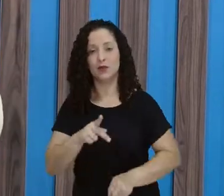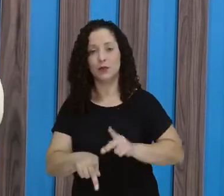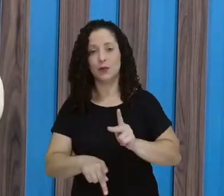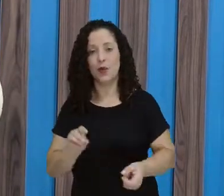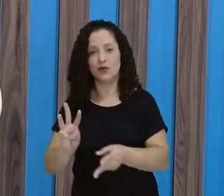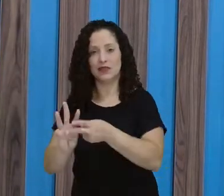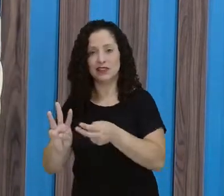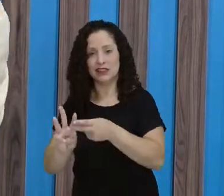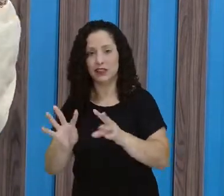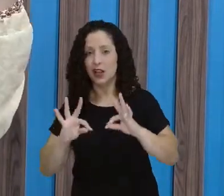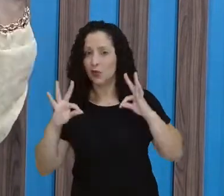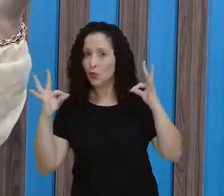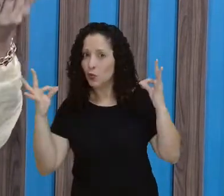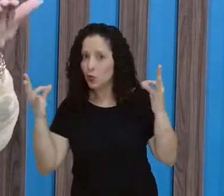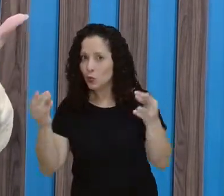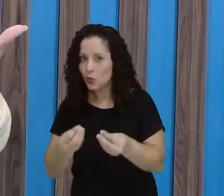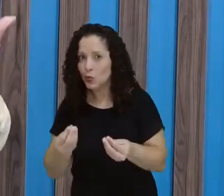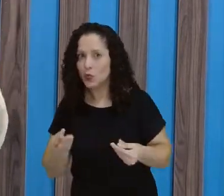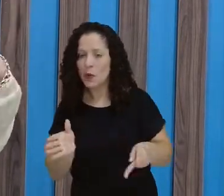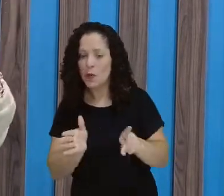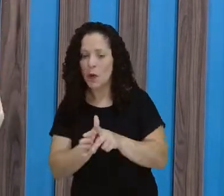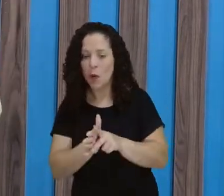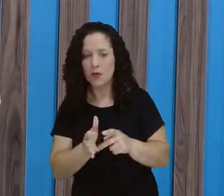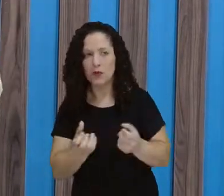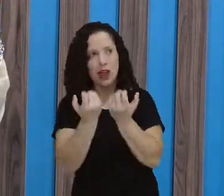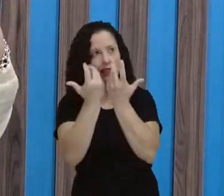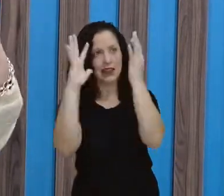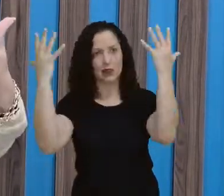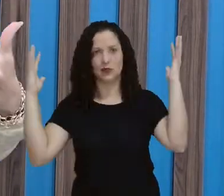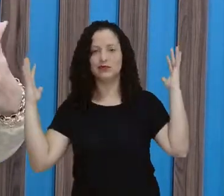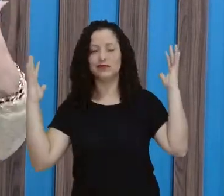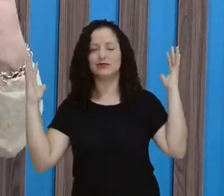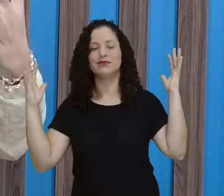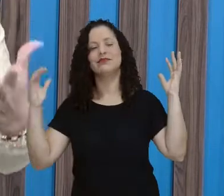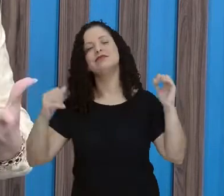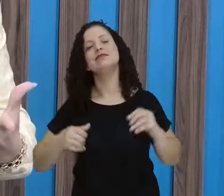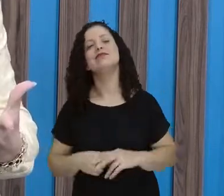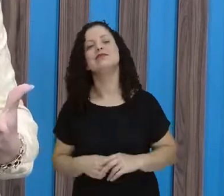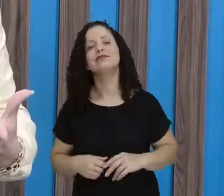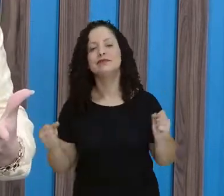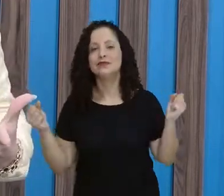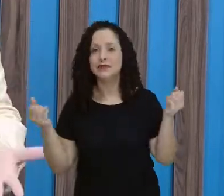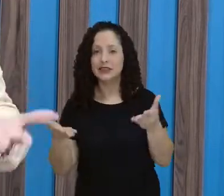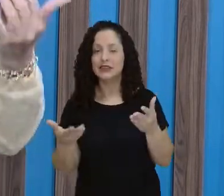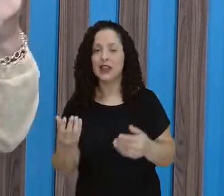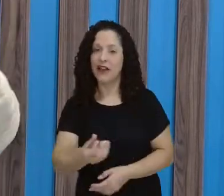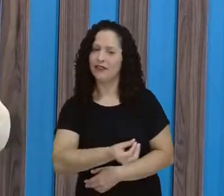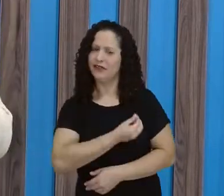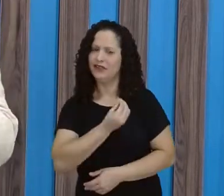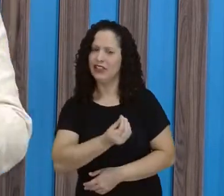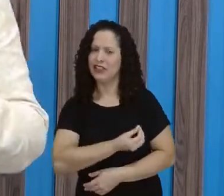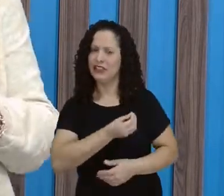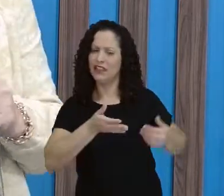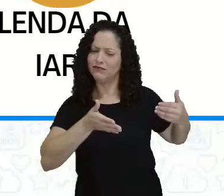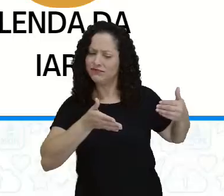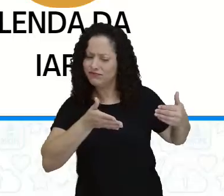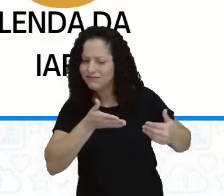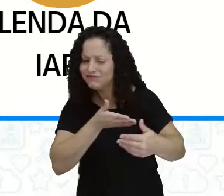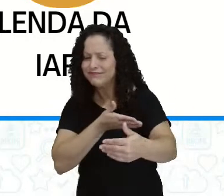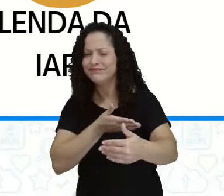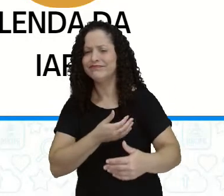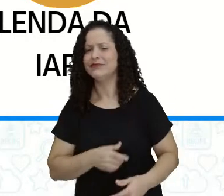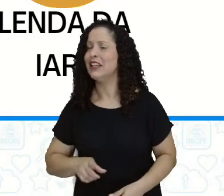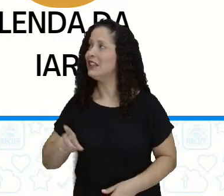Então, toda a representação que eles veem da natureza, isso vai também para a vida cotidiana deles. E aqui está aí, ó,